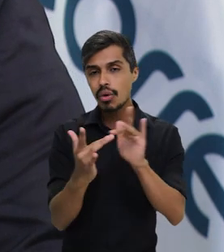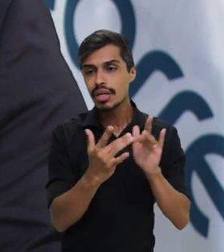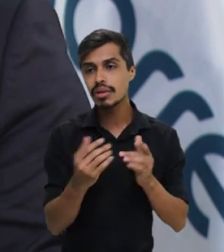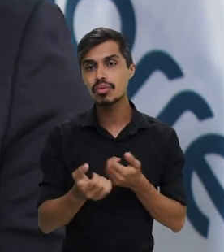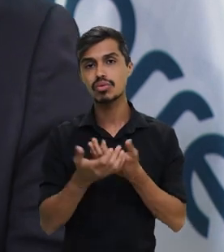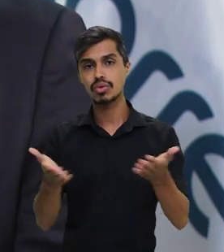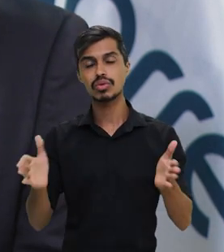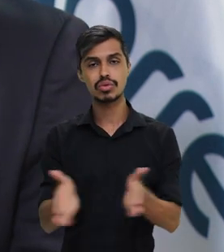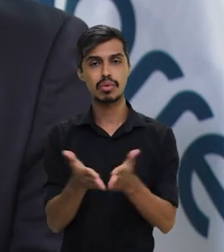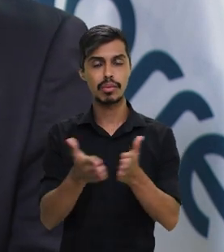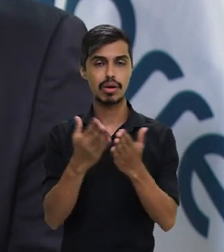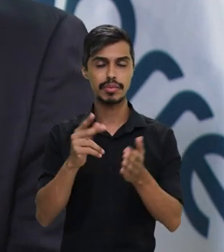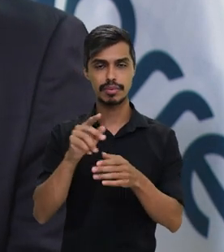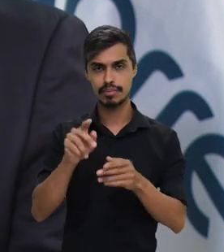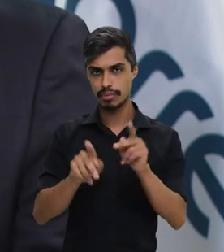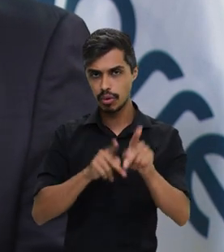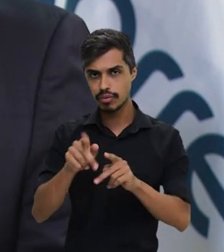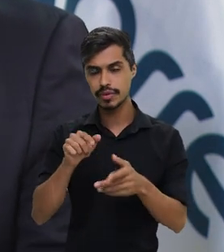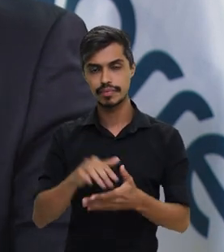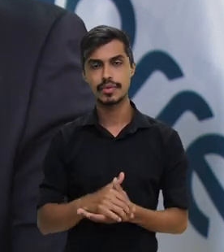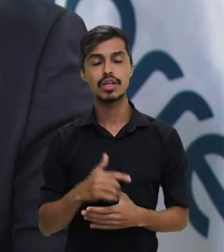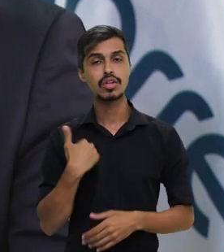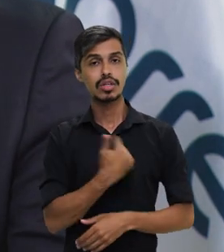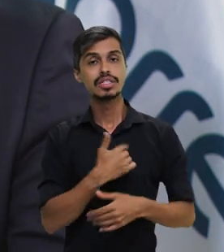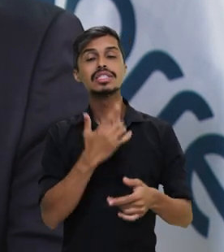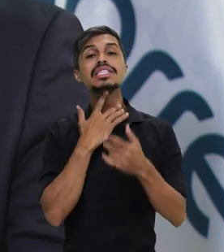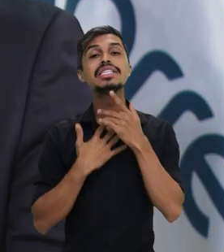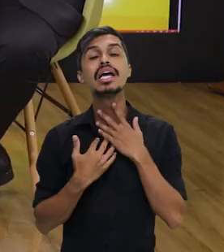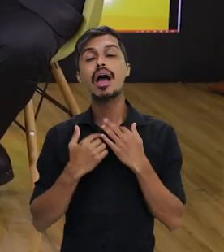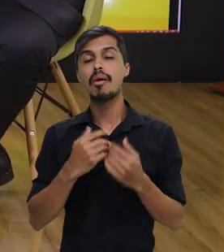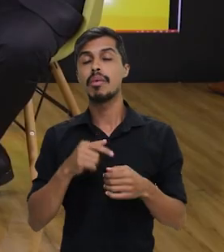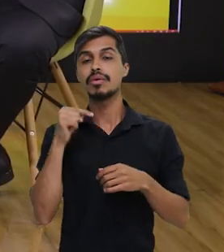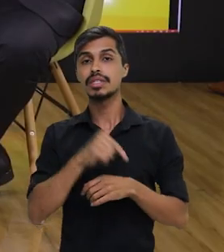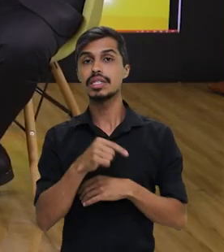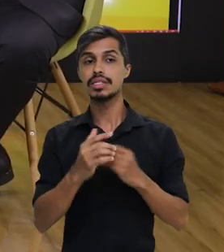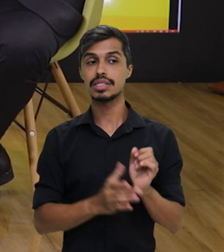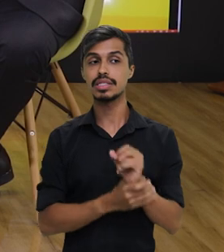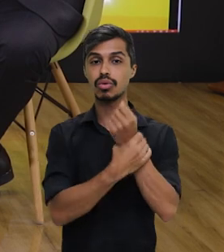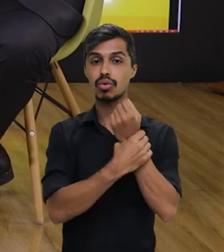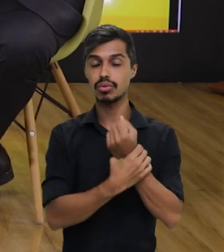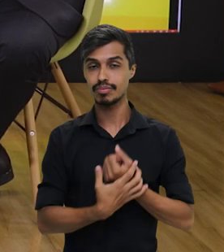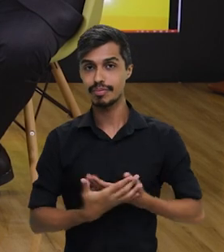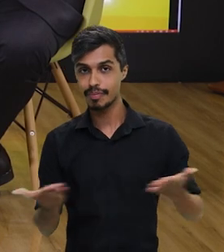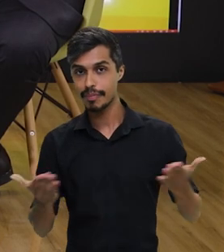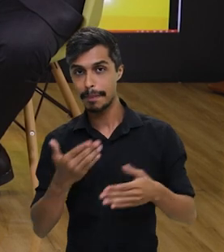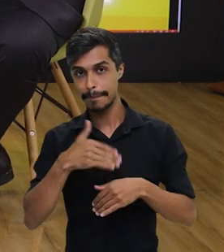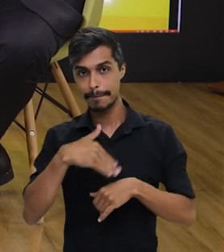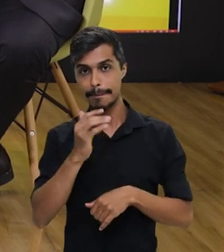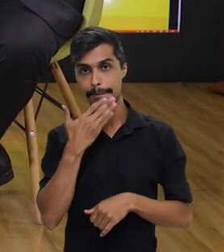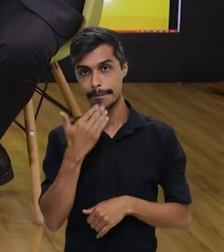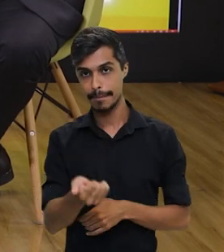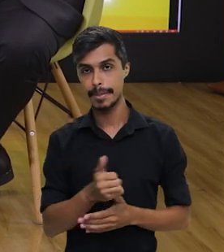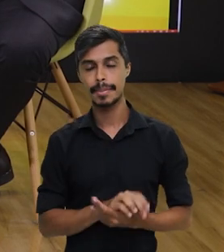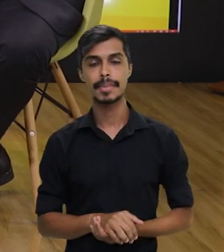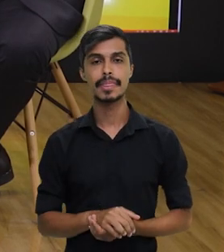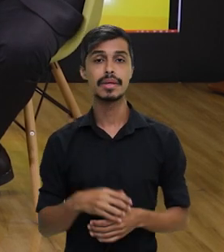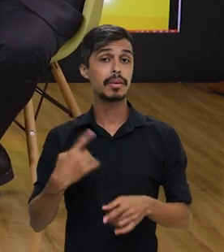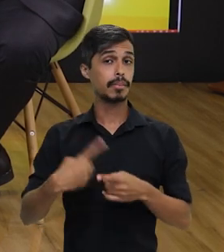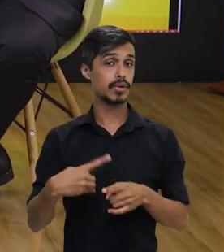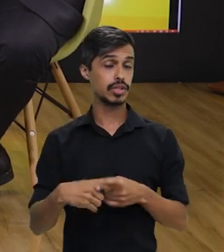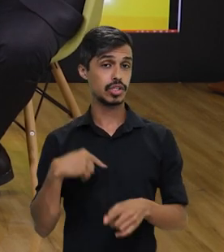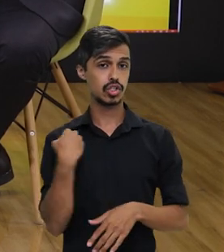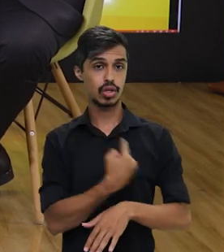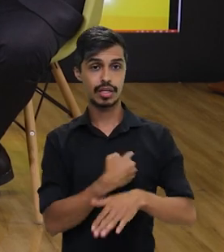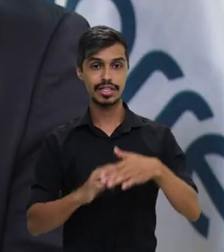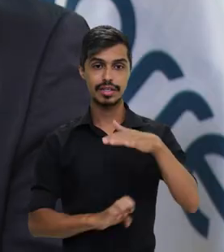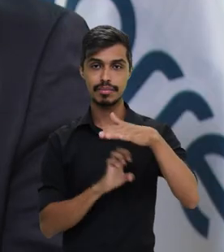apenas um tem seguro. Então, a gente quer popularizar esse mercado de seguros também. E tudo isso por